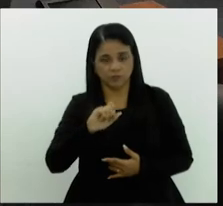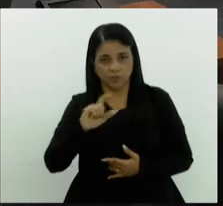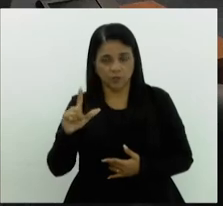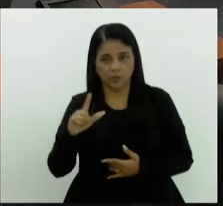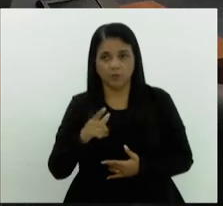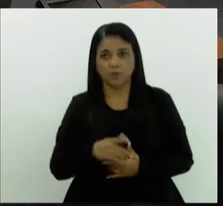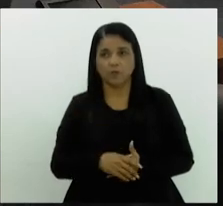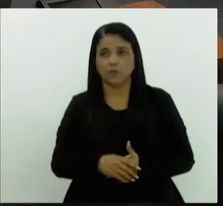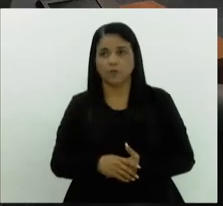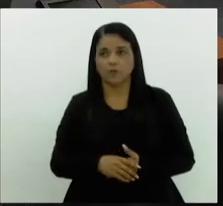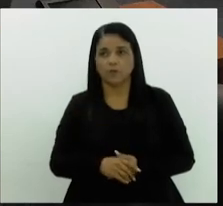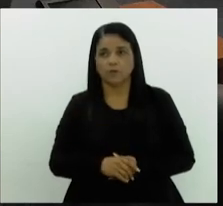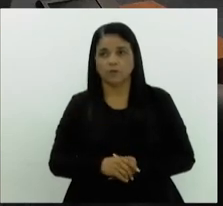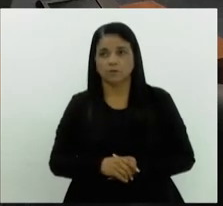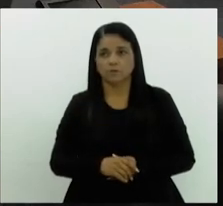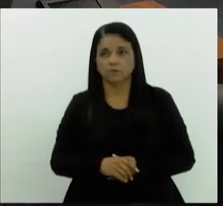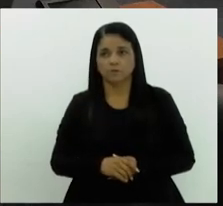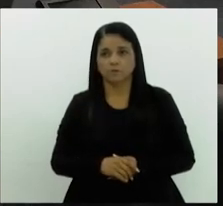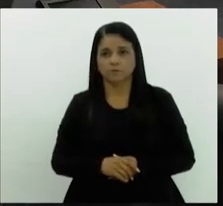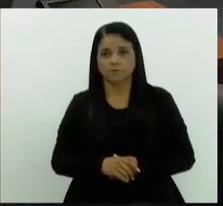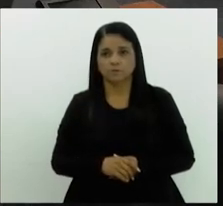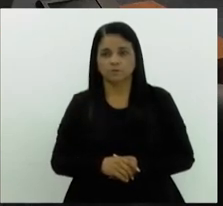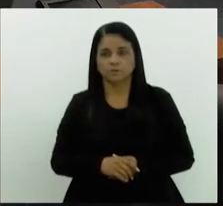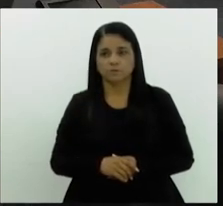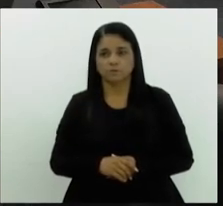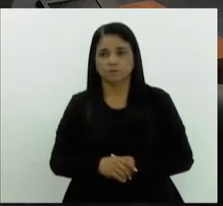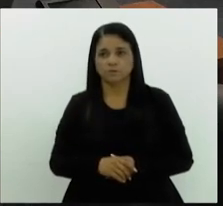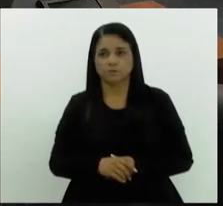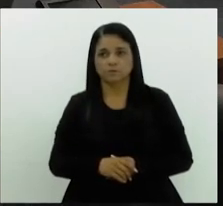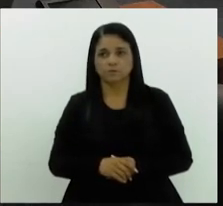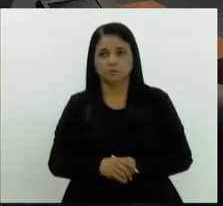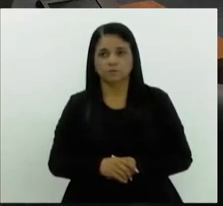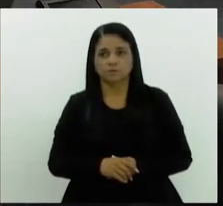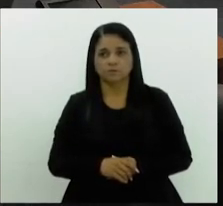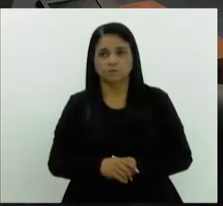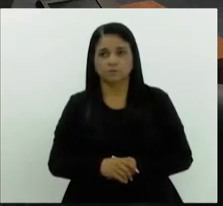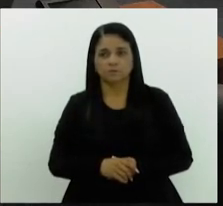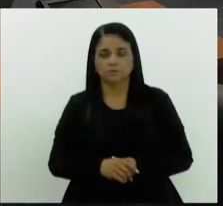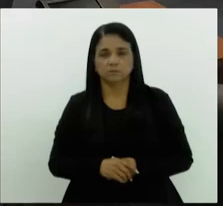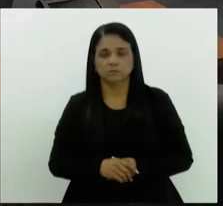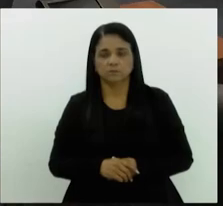Tiago Rangel está chegando